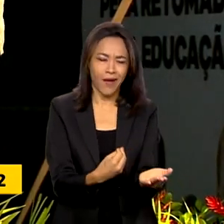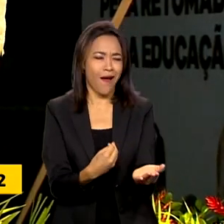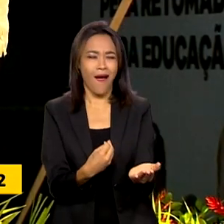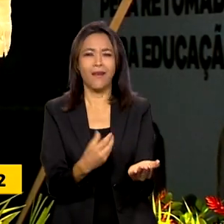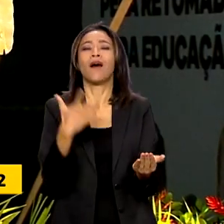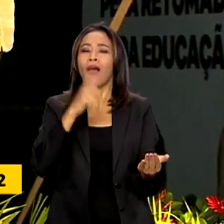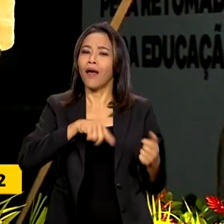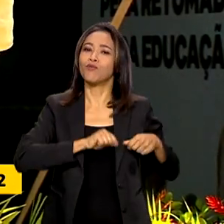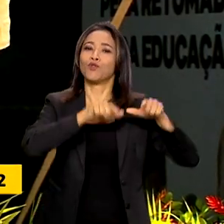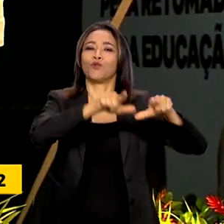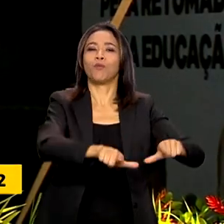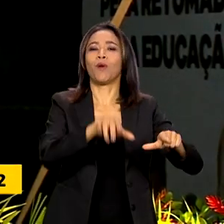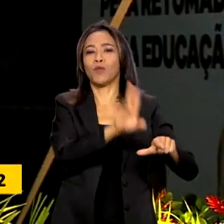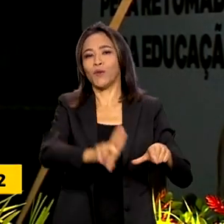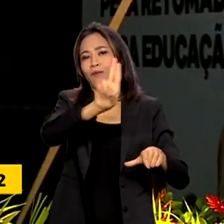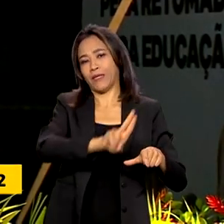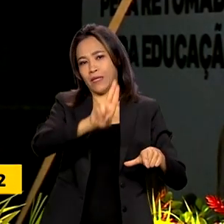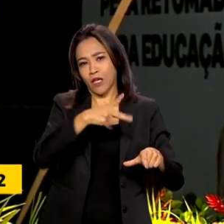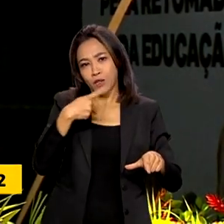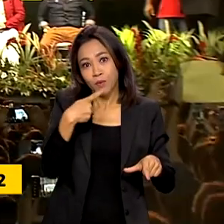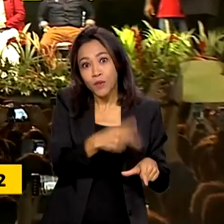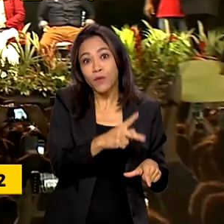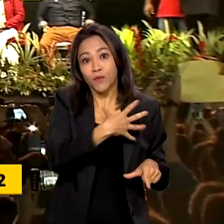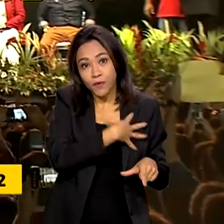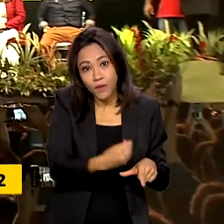universidade para o seu filho ter uma profissão. Obrigado.